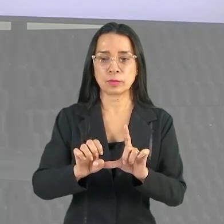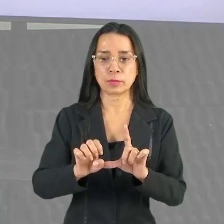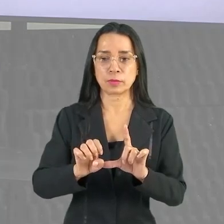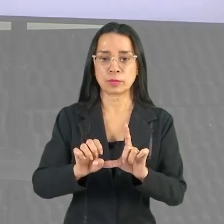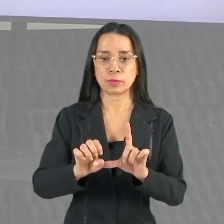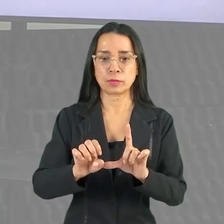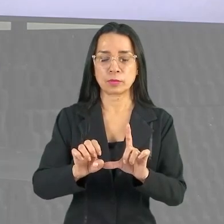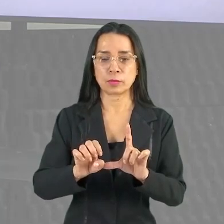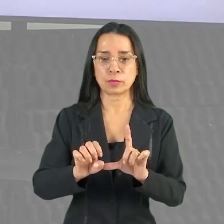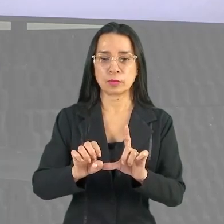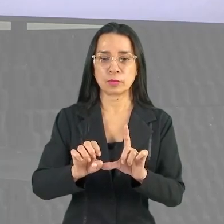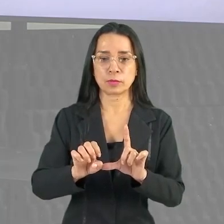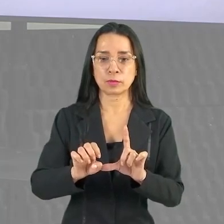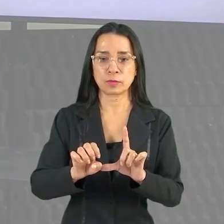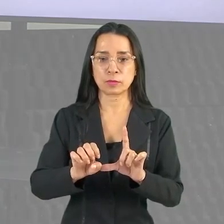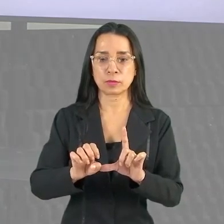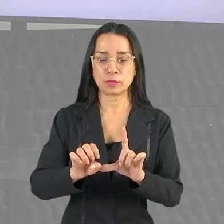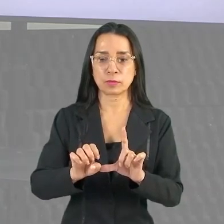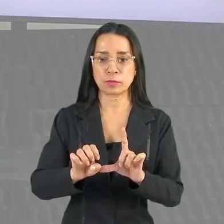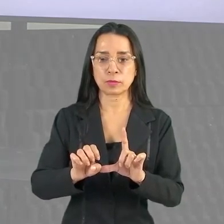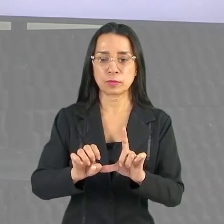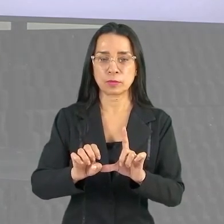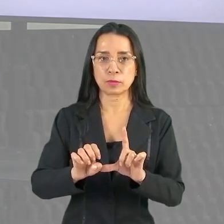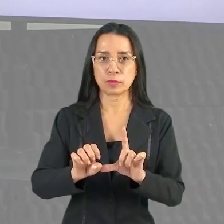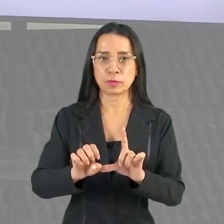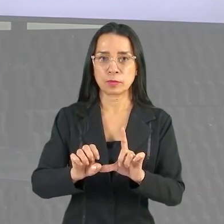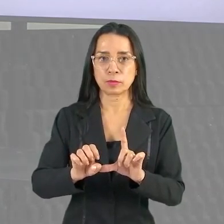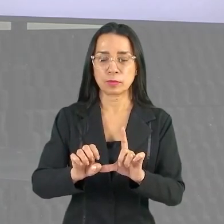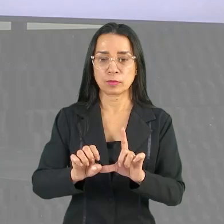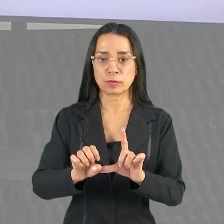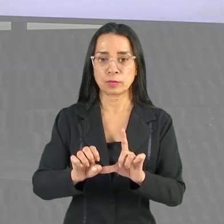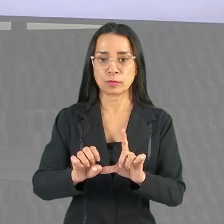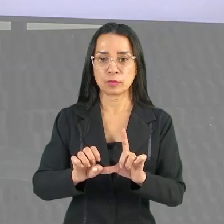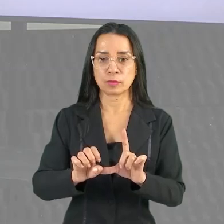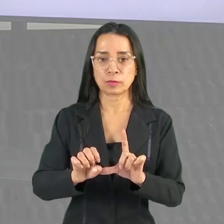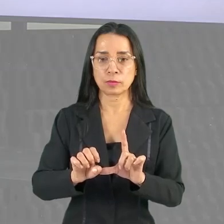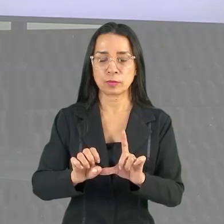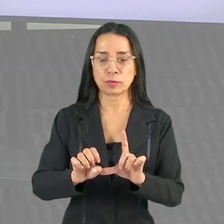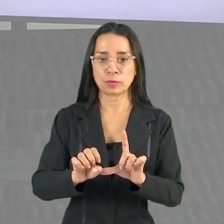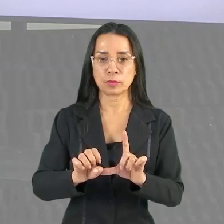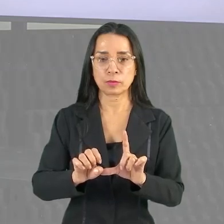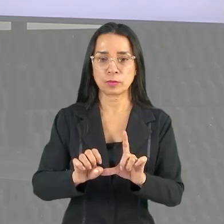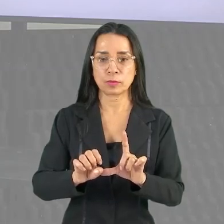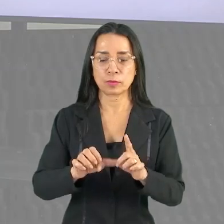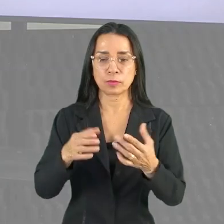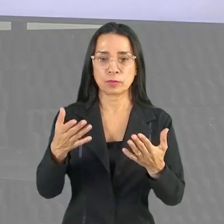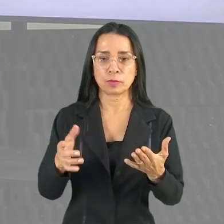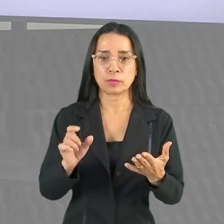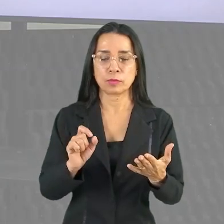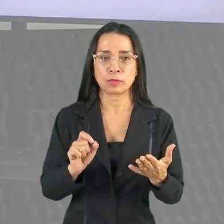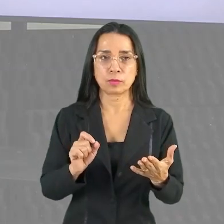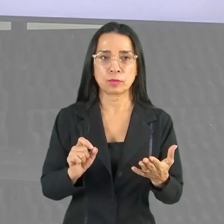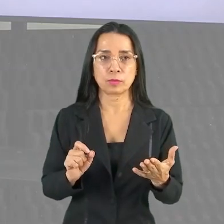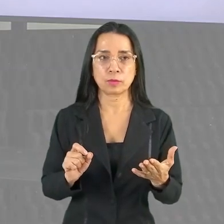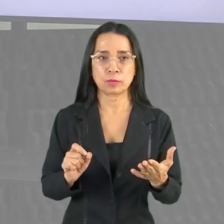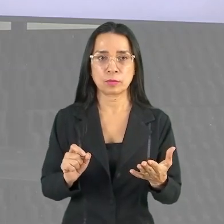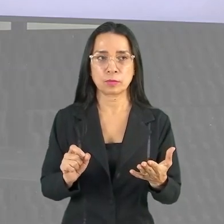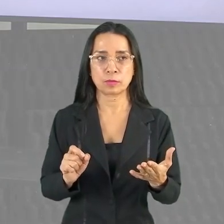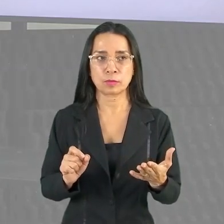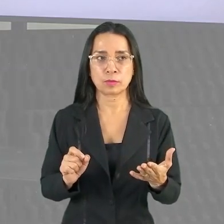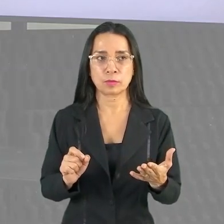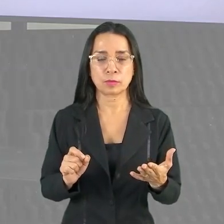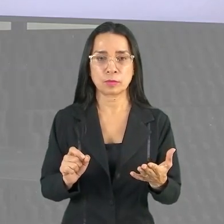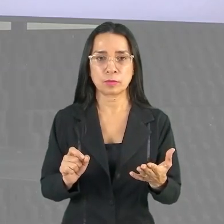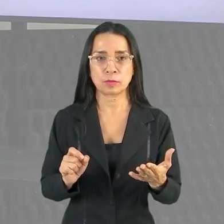a melhoria da aptidão física pela prática de exercício físico promove a saúde. Então, ele